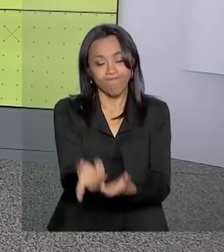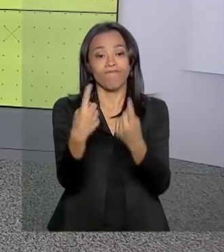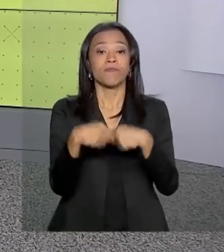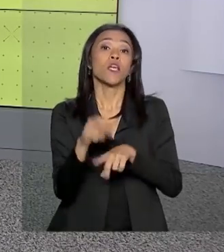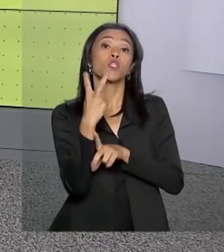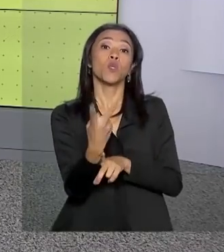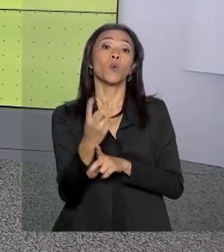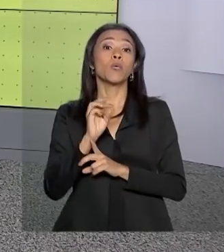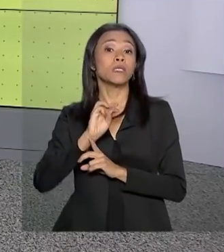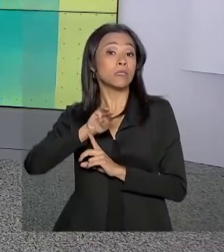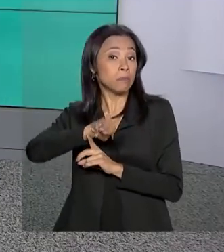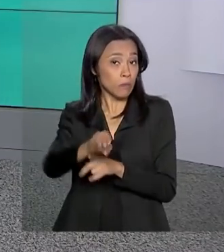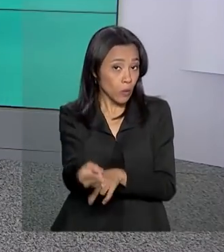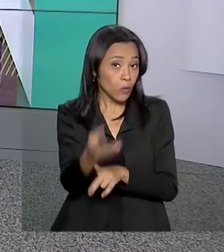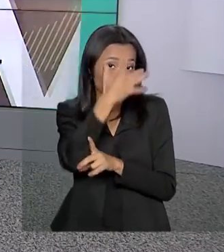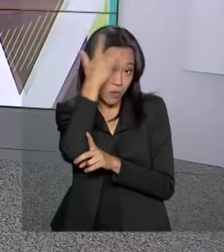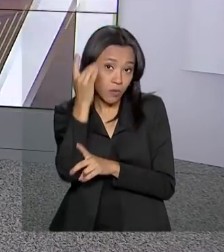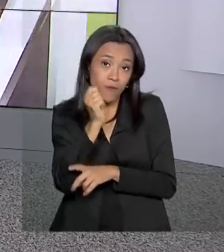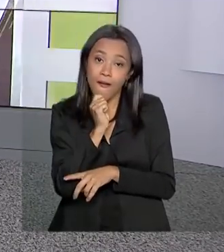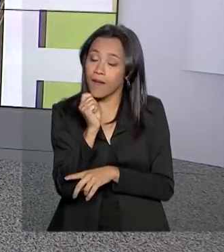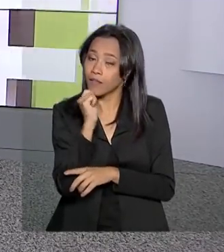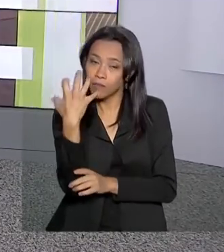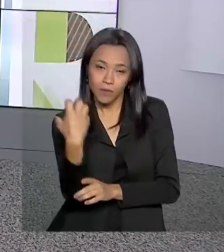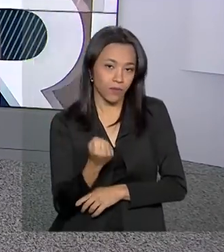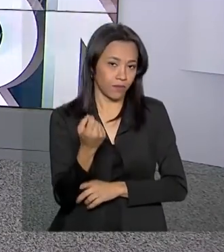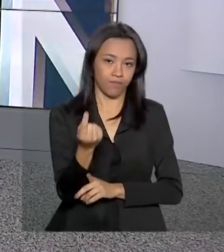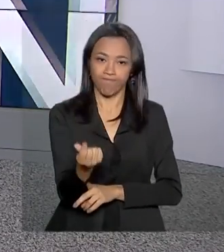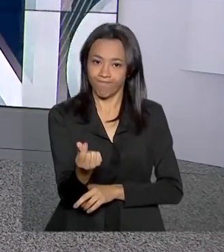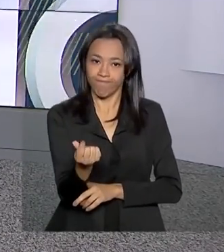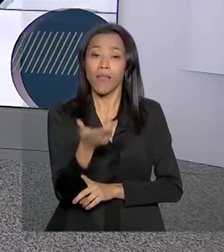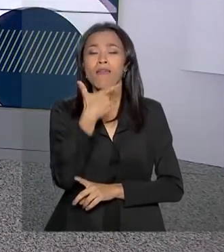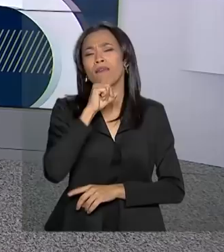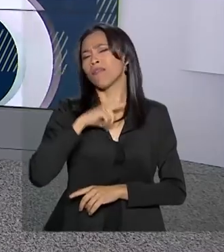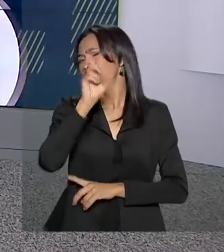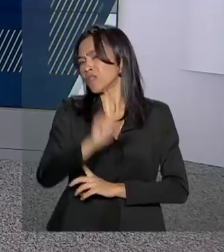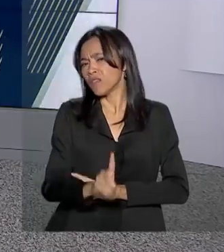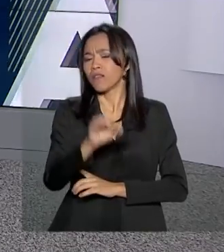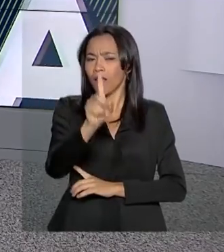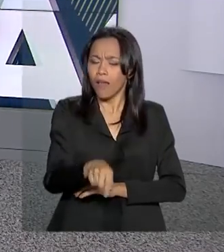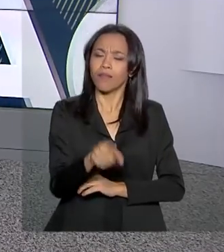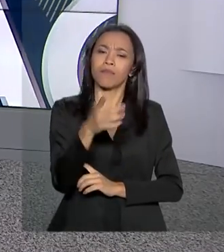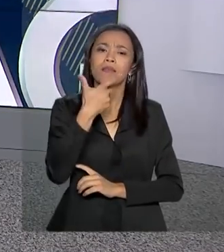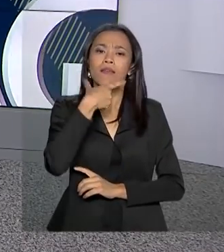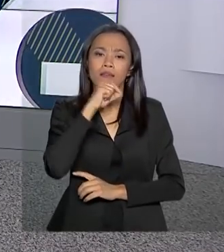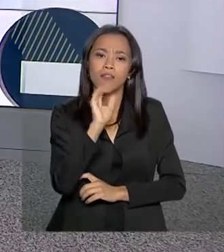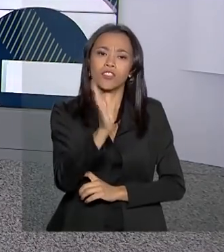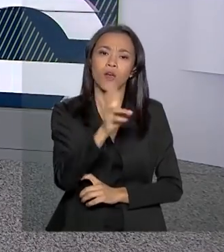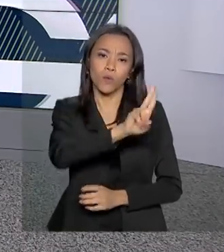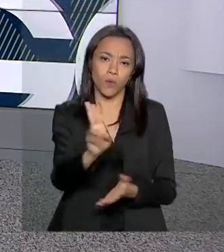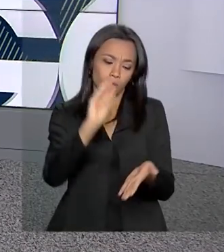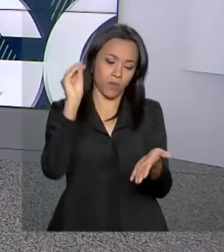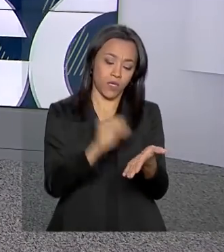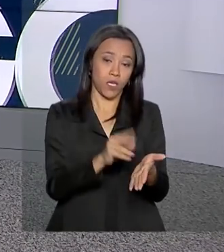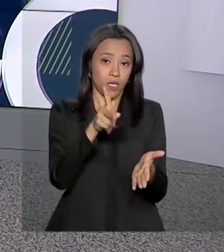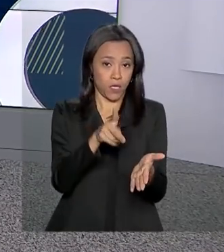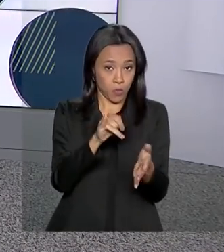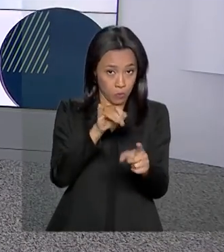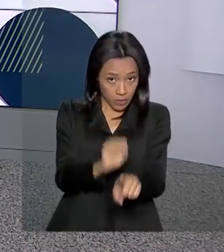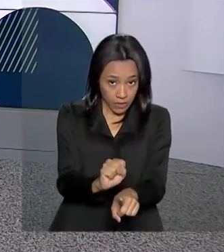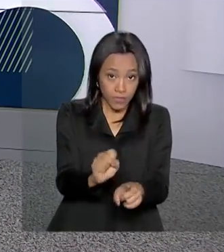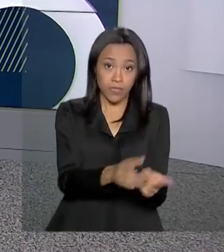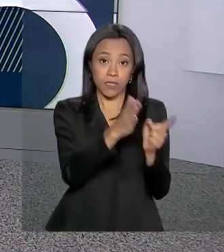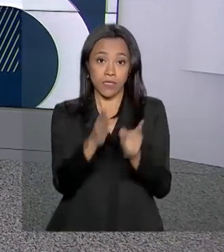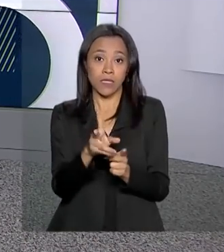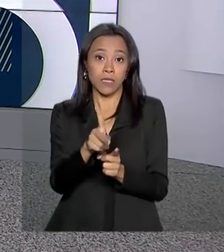dois milhões de trabalhadores ainda não sacaram o dinheiro. Tem direito ao abono salarial quem está inscrito no PIS-PASEP há pelo